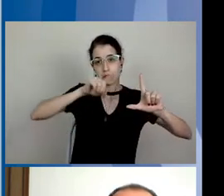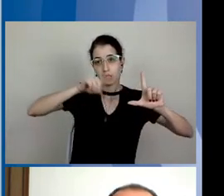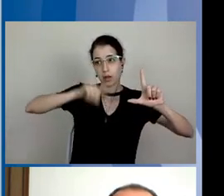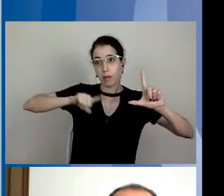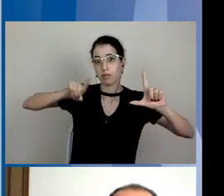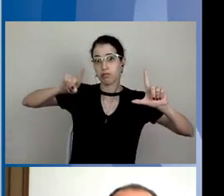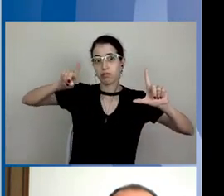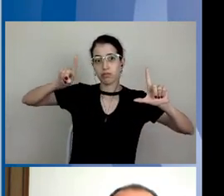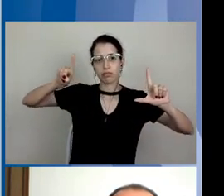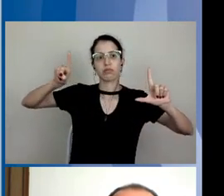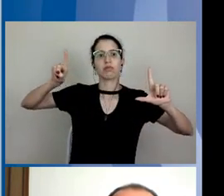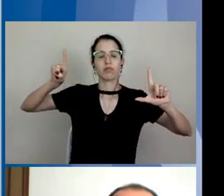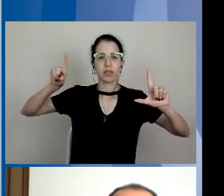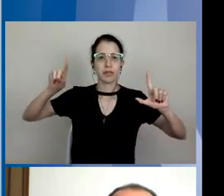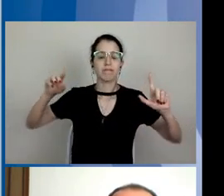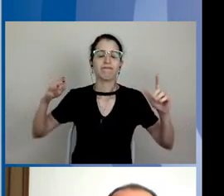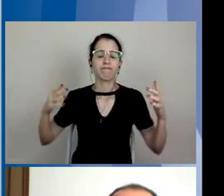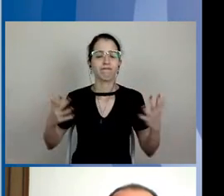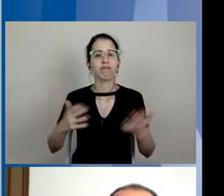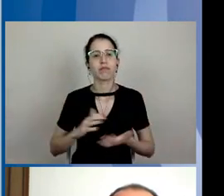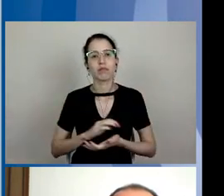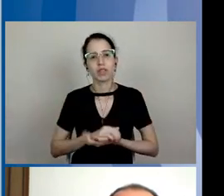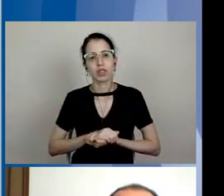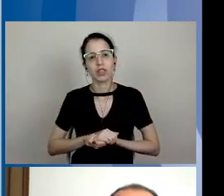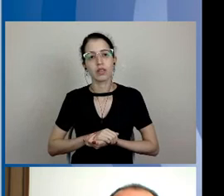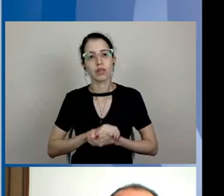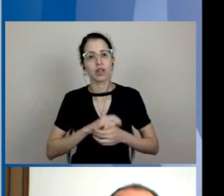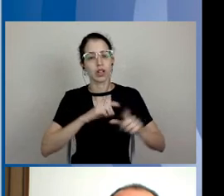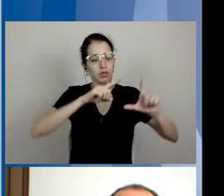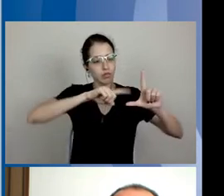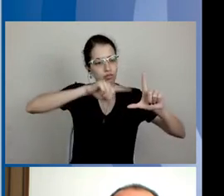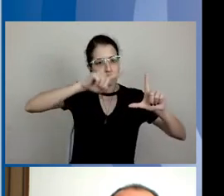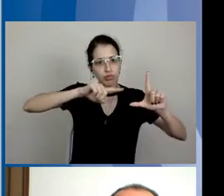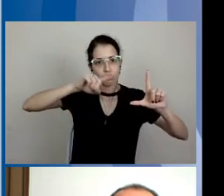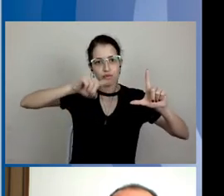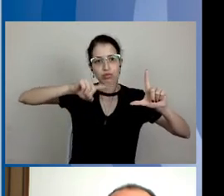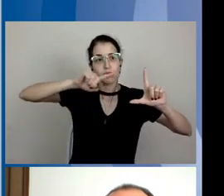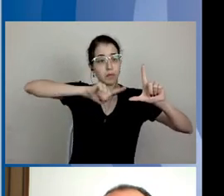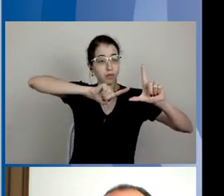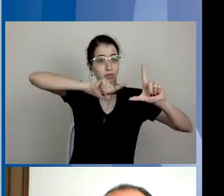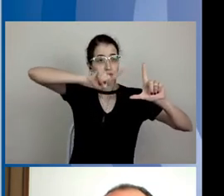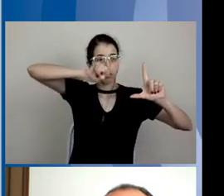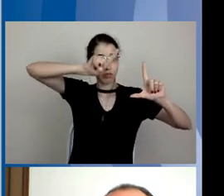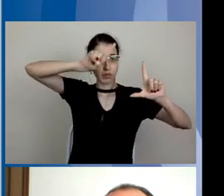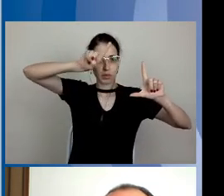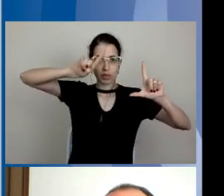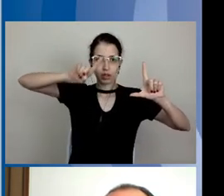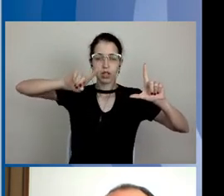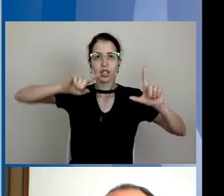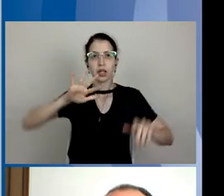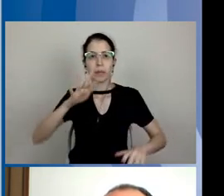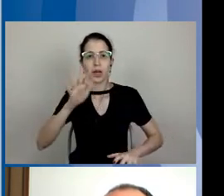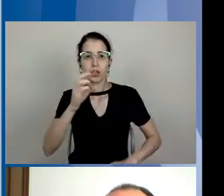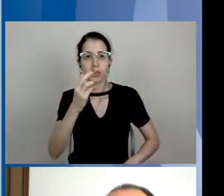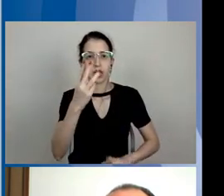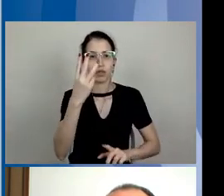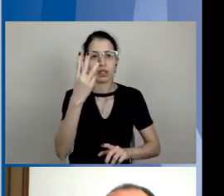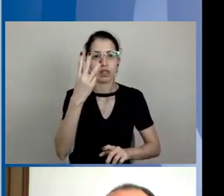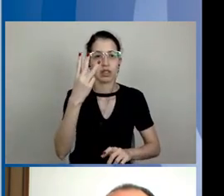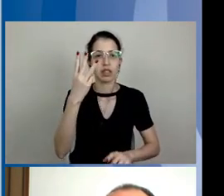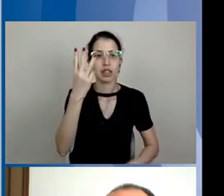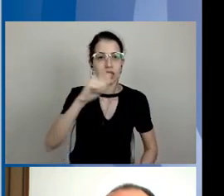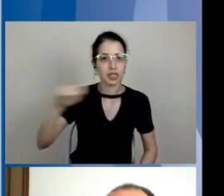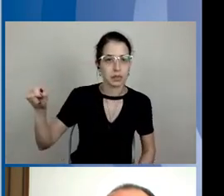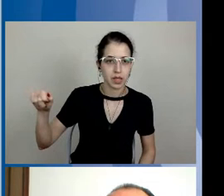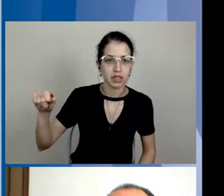Quer dizer, isso aqui nós levamos e essa trajetória aqui, ela demorou aproximadamente aí uns três meses e essa